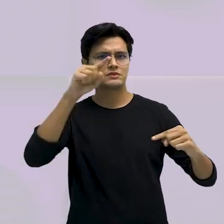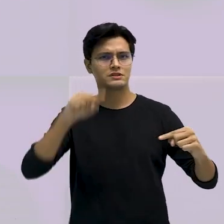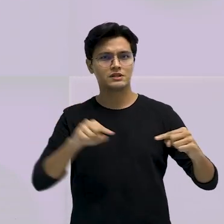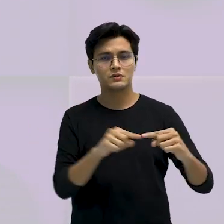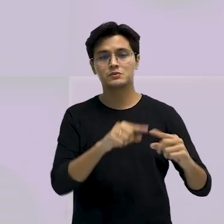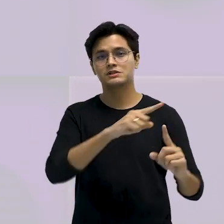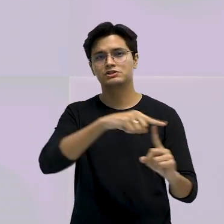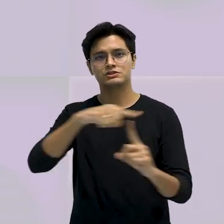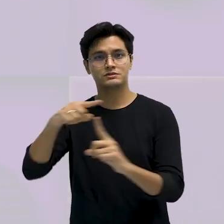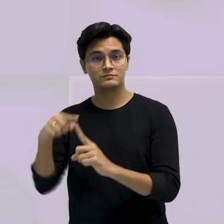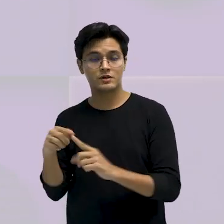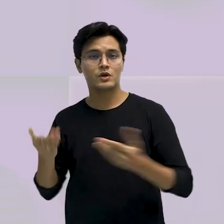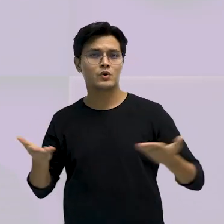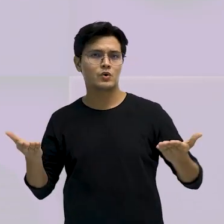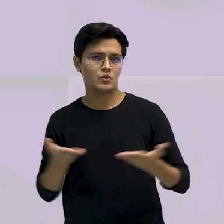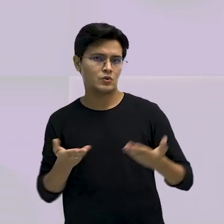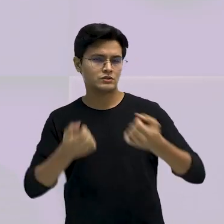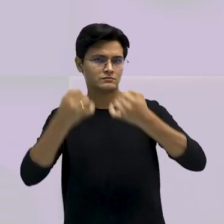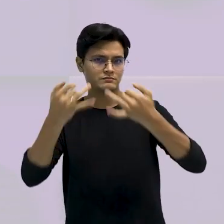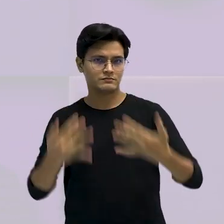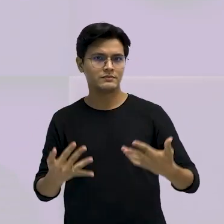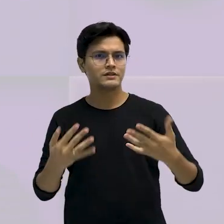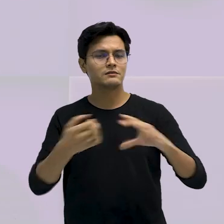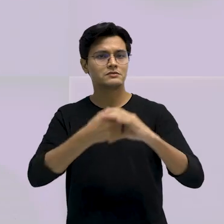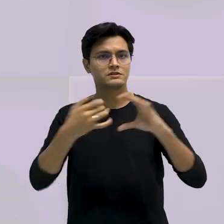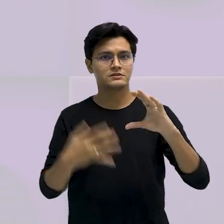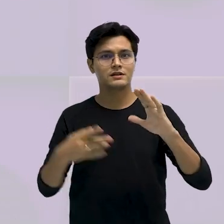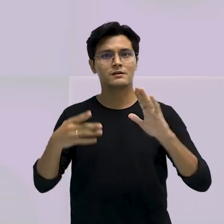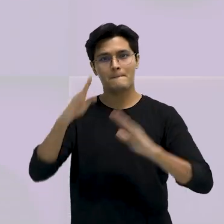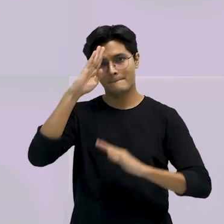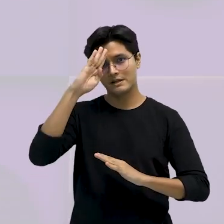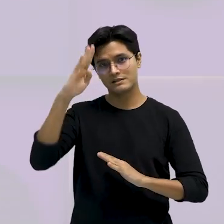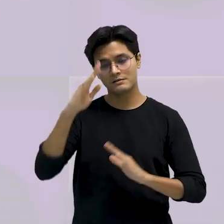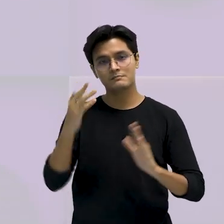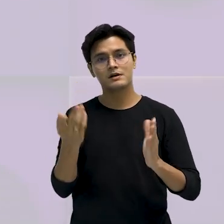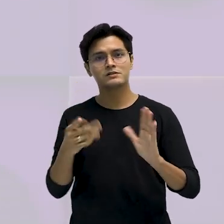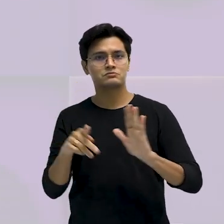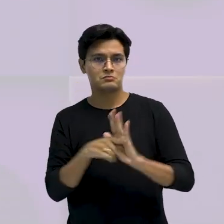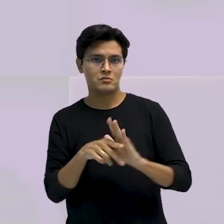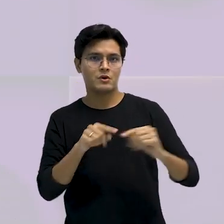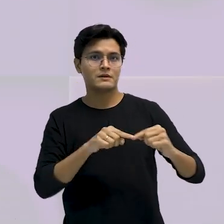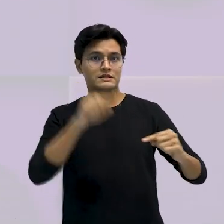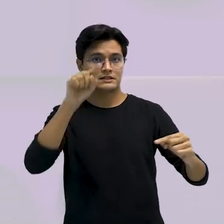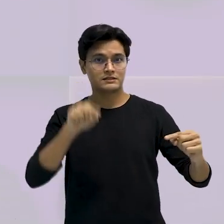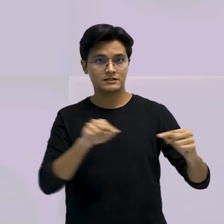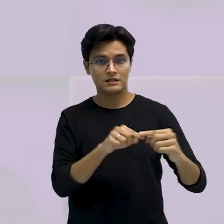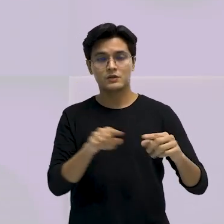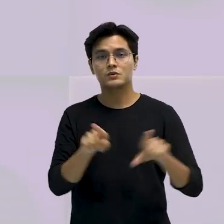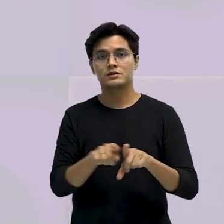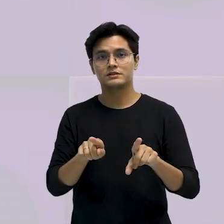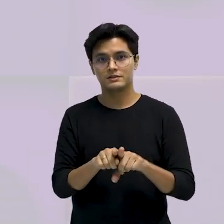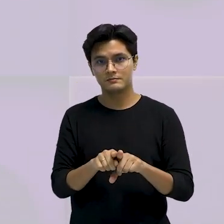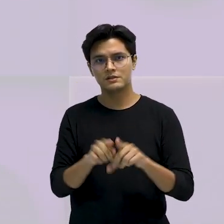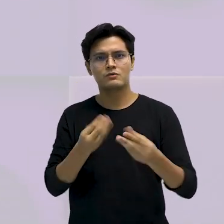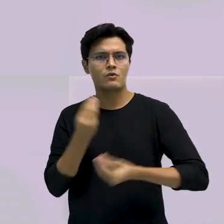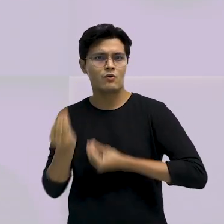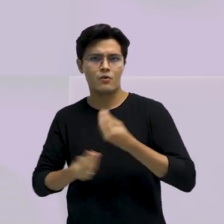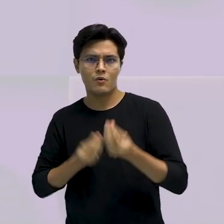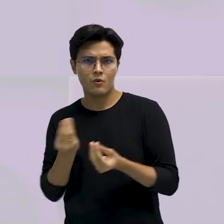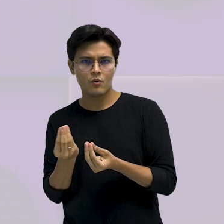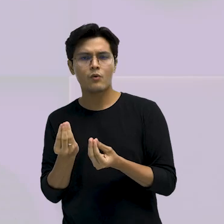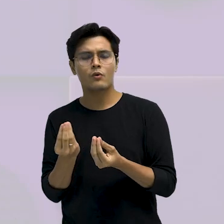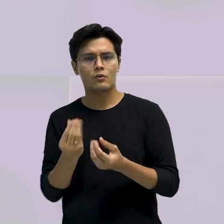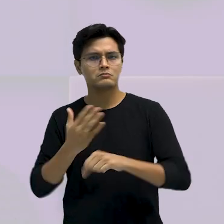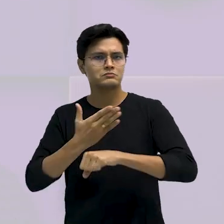nós iremos abordar as principais características desses polígonos, mas também nós iremos aplicar alguns